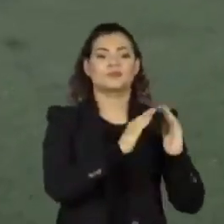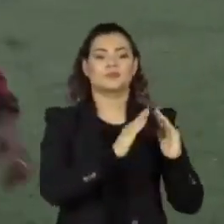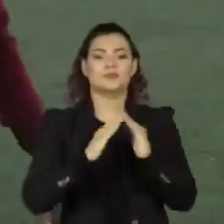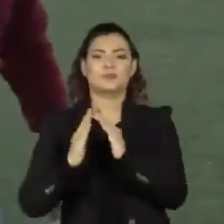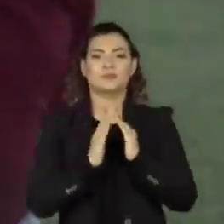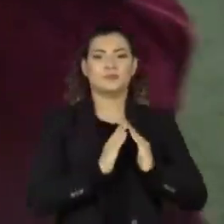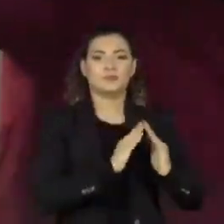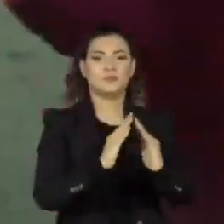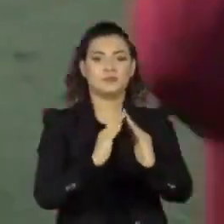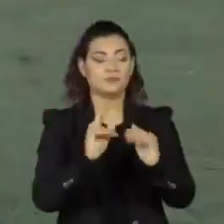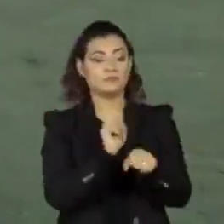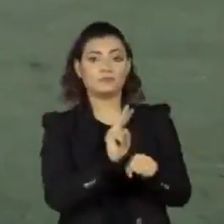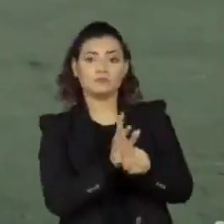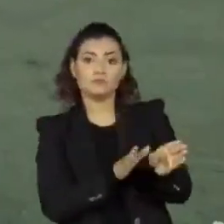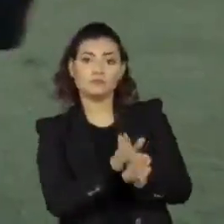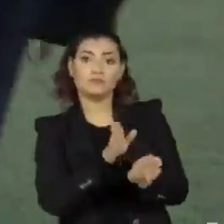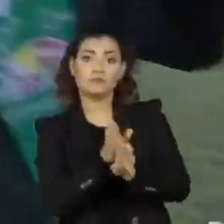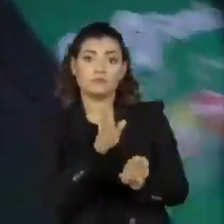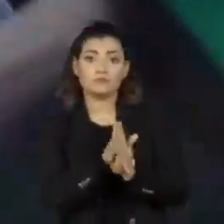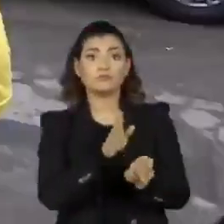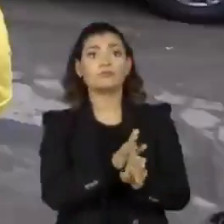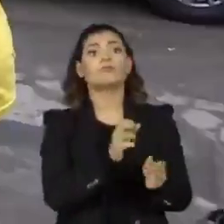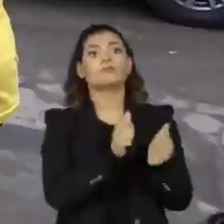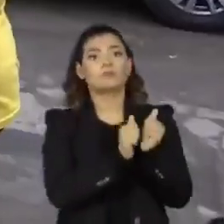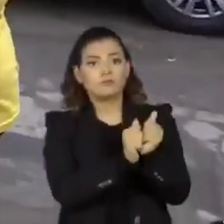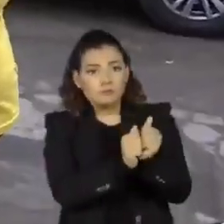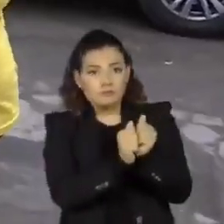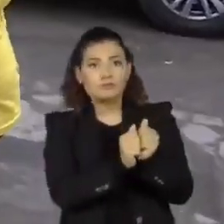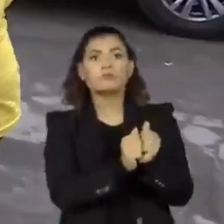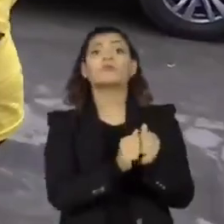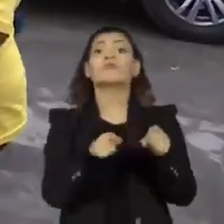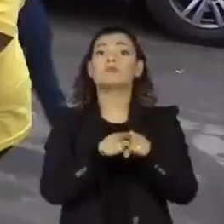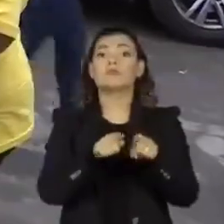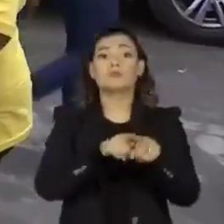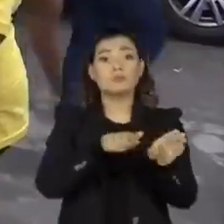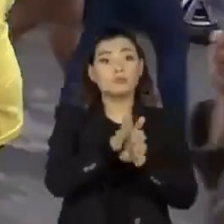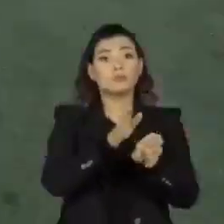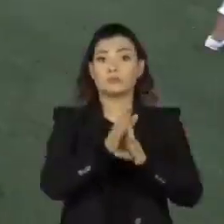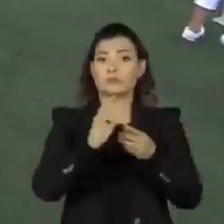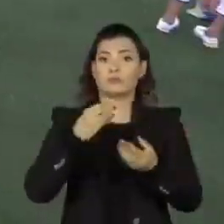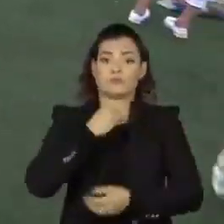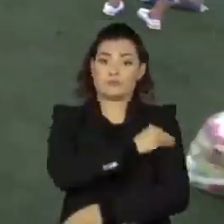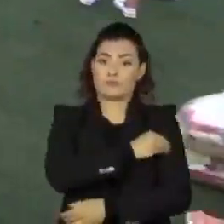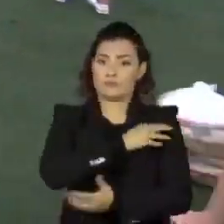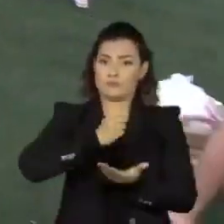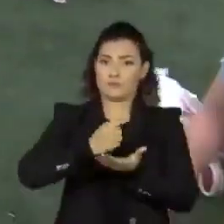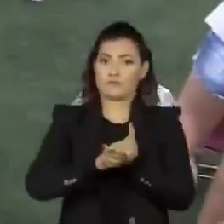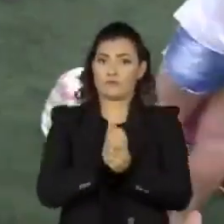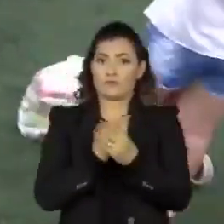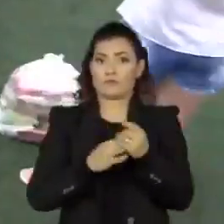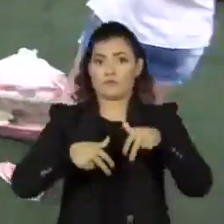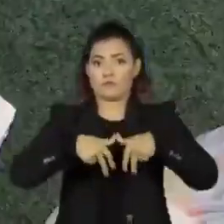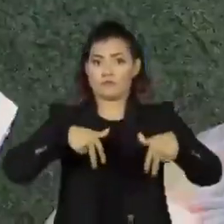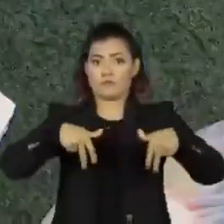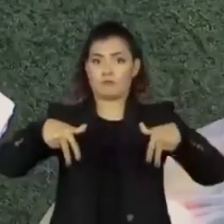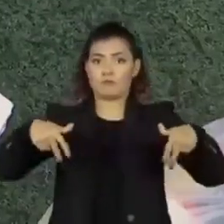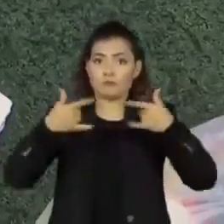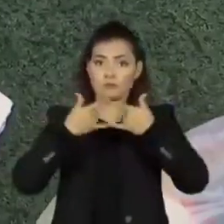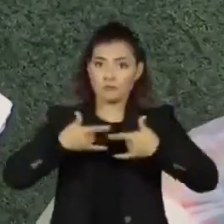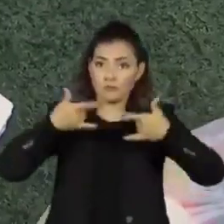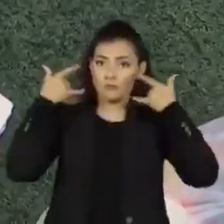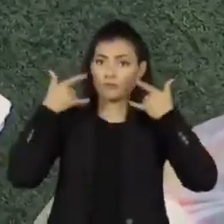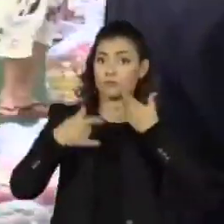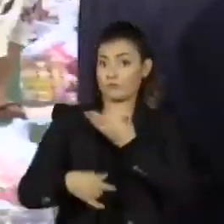moradores, acompanham o recebimento das doações e o cumprimento dos protocolos. O distanciamento, o uso de